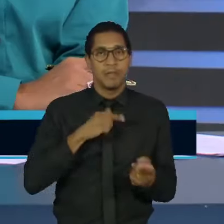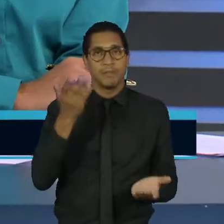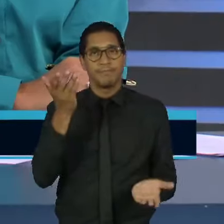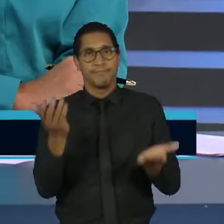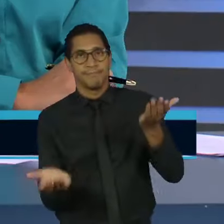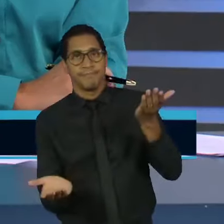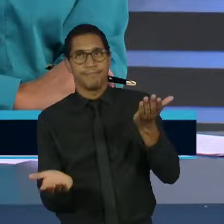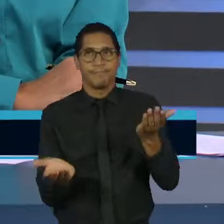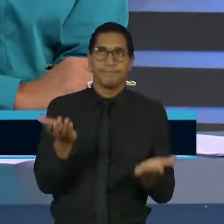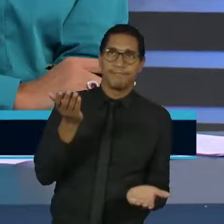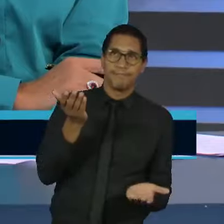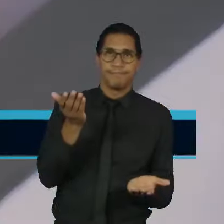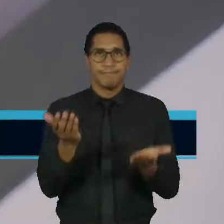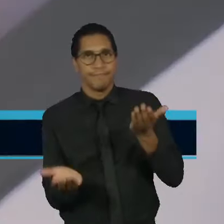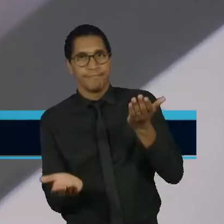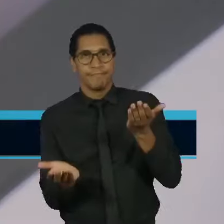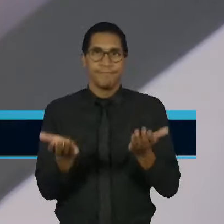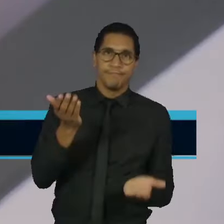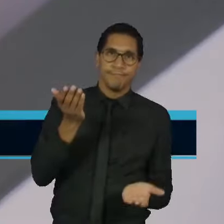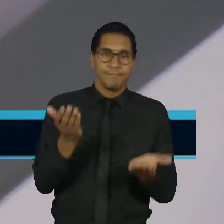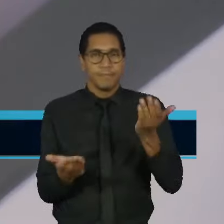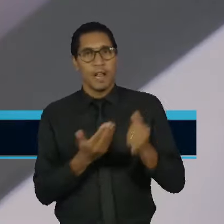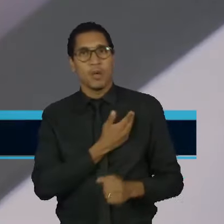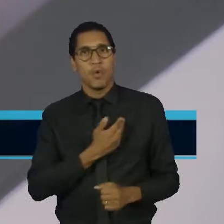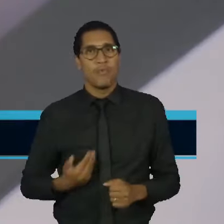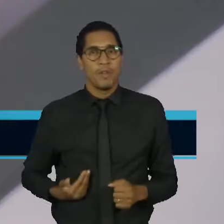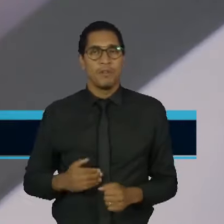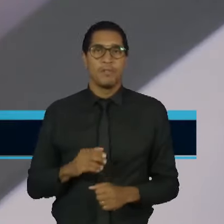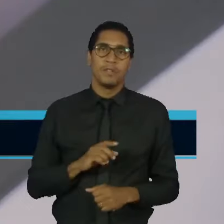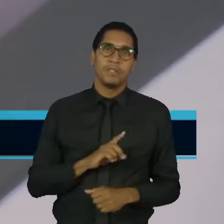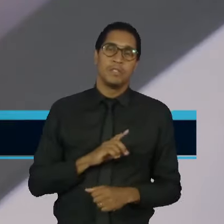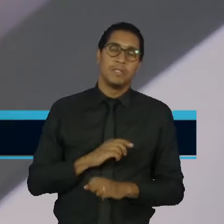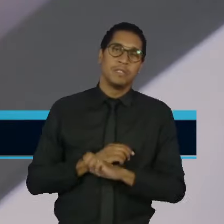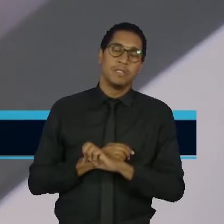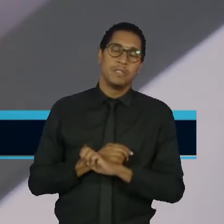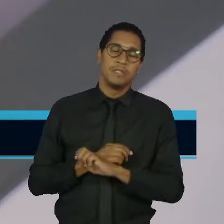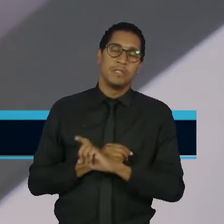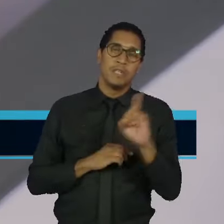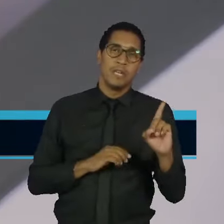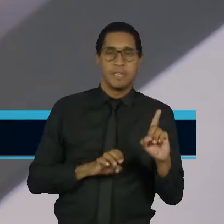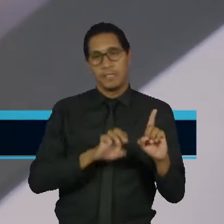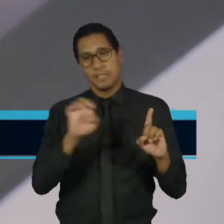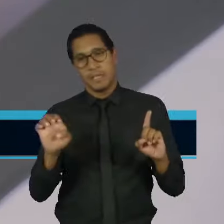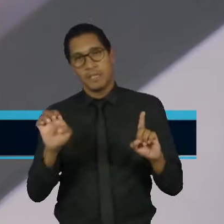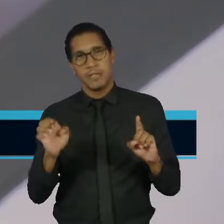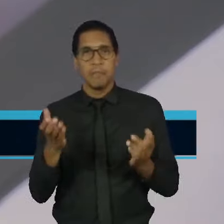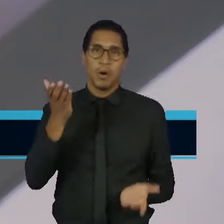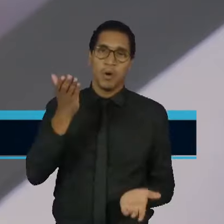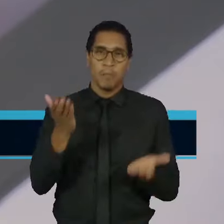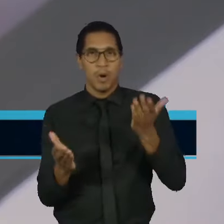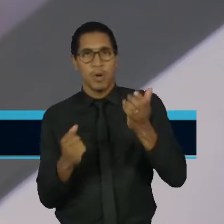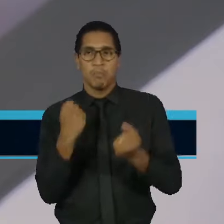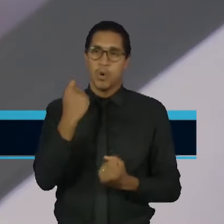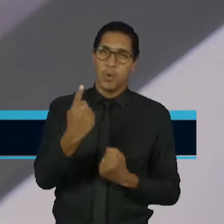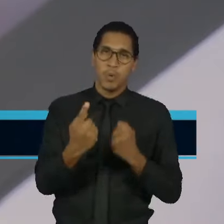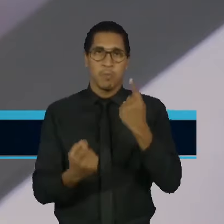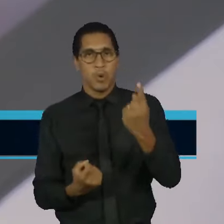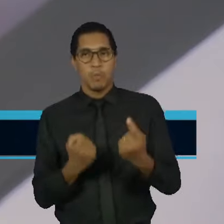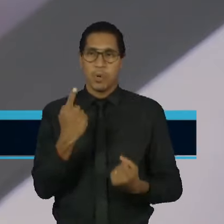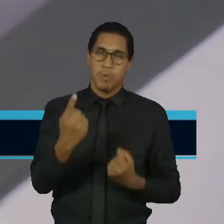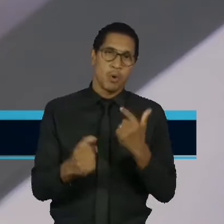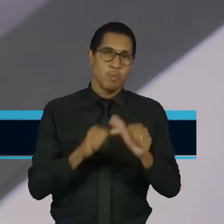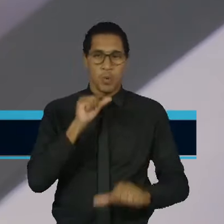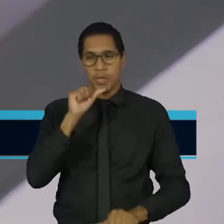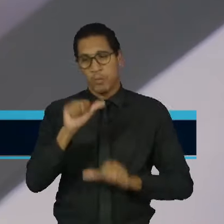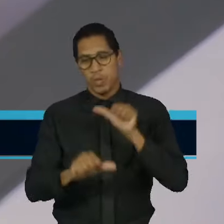de direita se sucedendo, um sem conseguir fazer o sucessor e sem nenhum deles conseguir resolver o gravíssimo problema